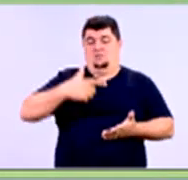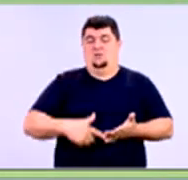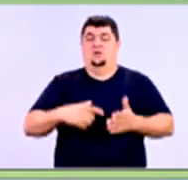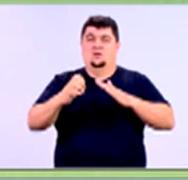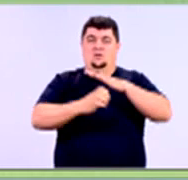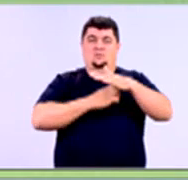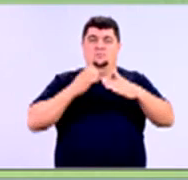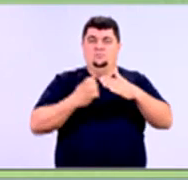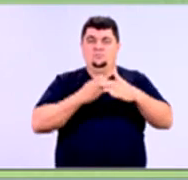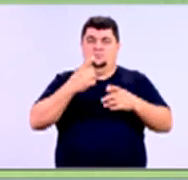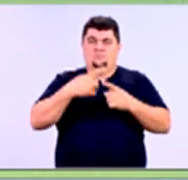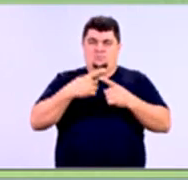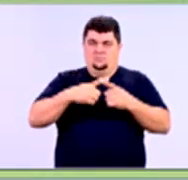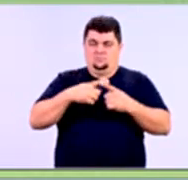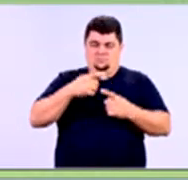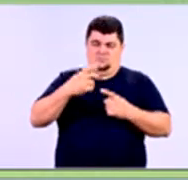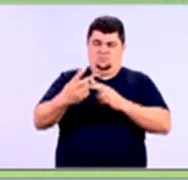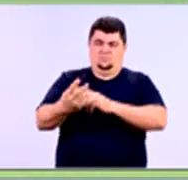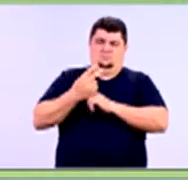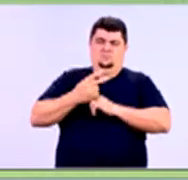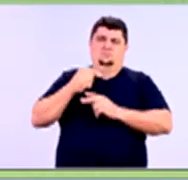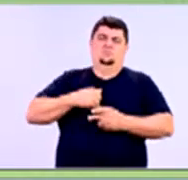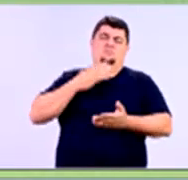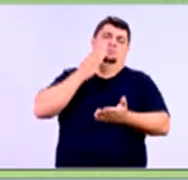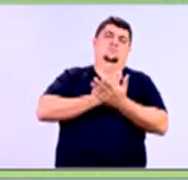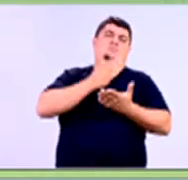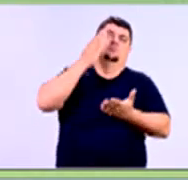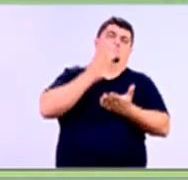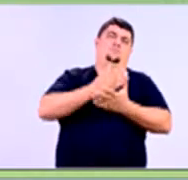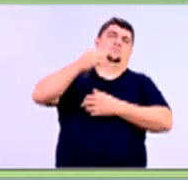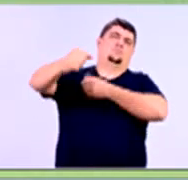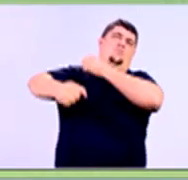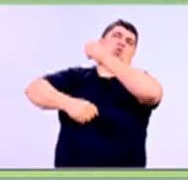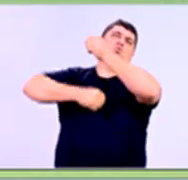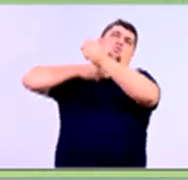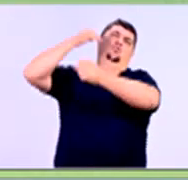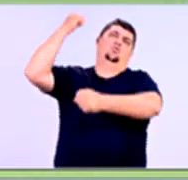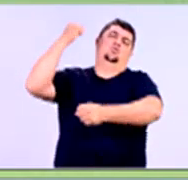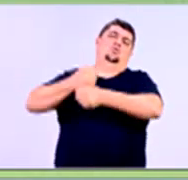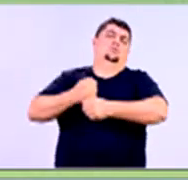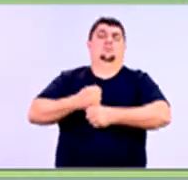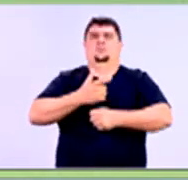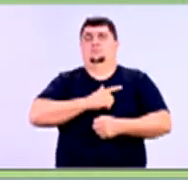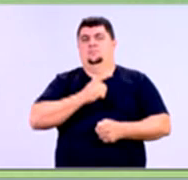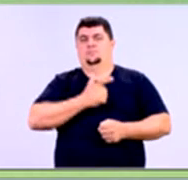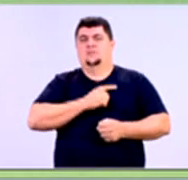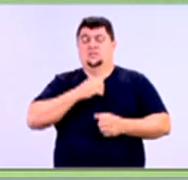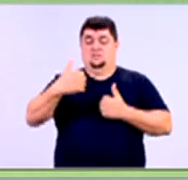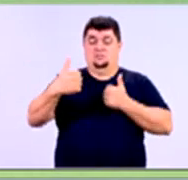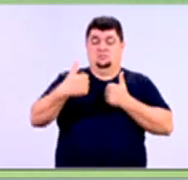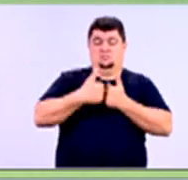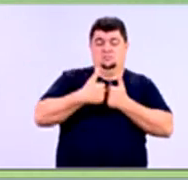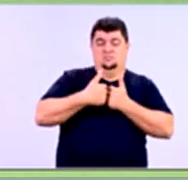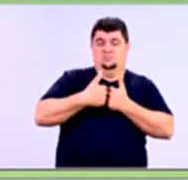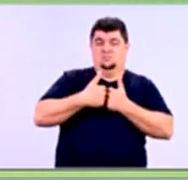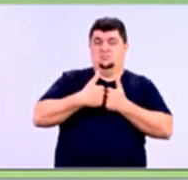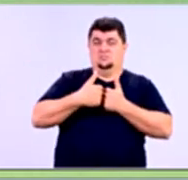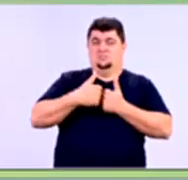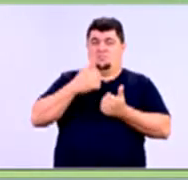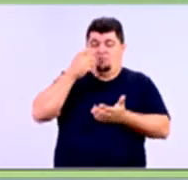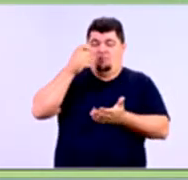emprestar para mim para eu pagar depois de muitos anos, depois de um grande período, né? Quanto mais de curto prazo, mais esse